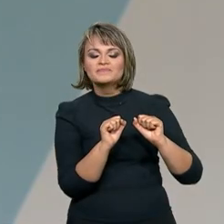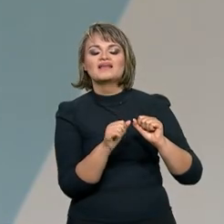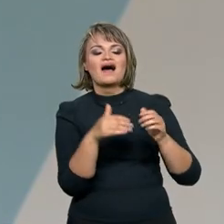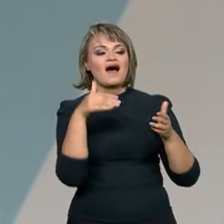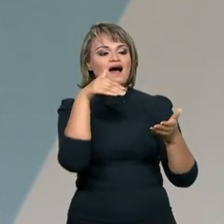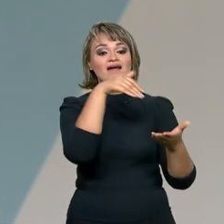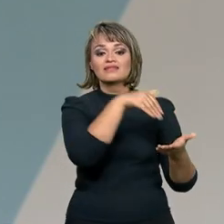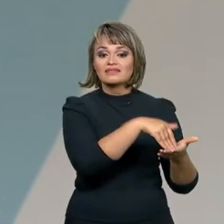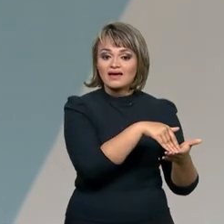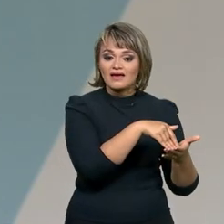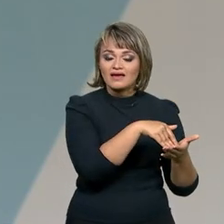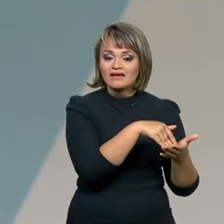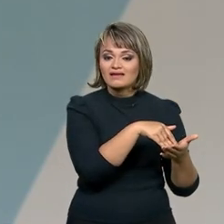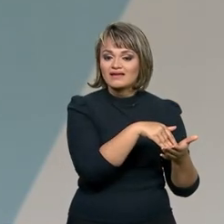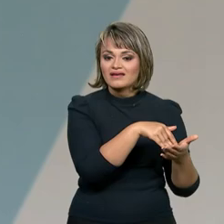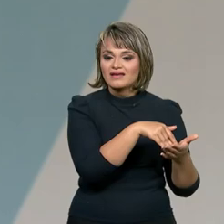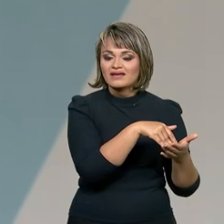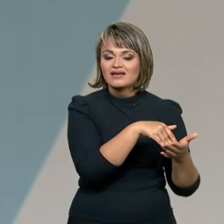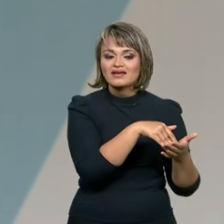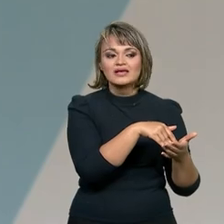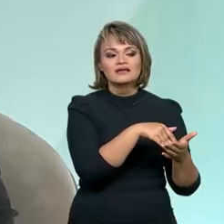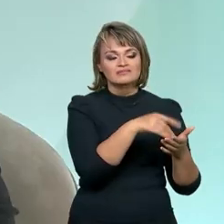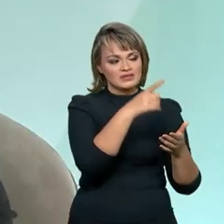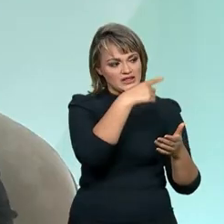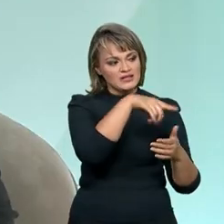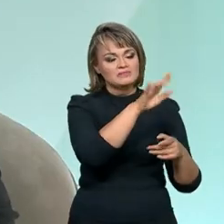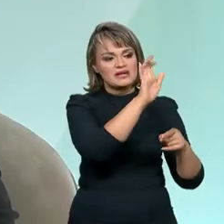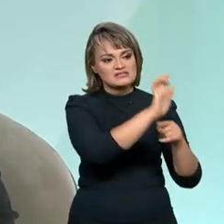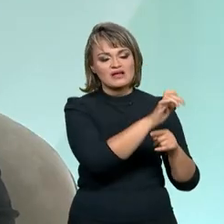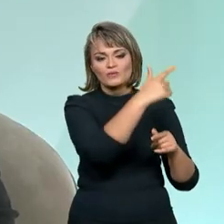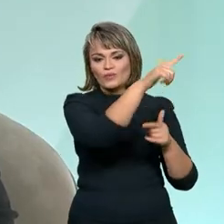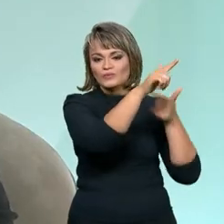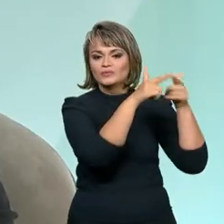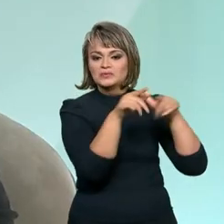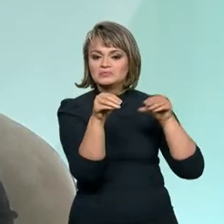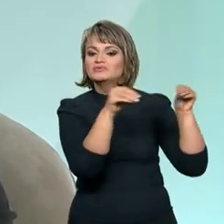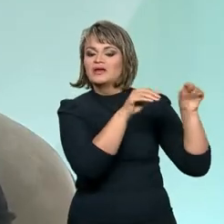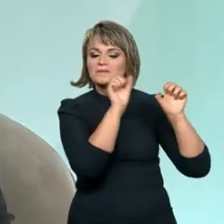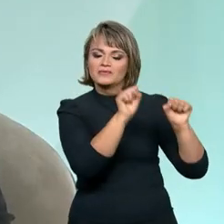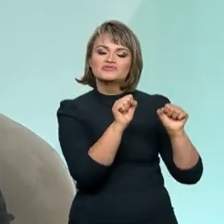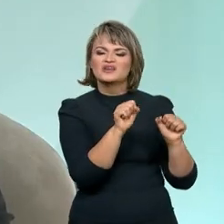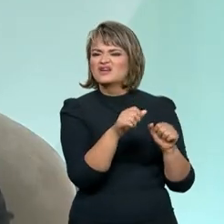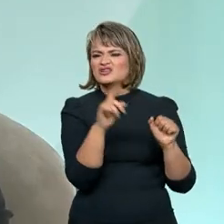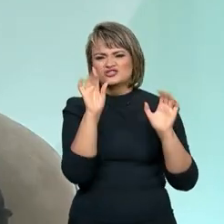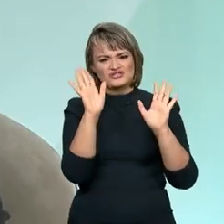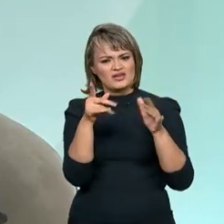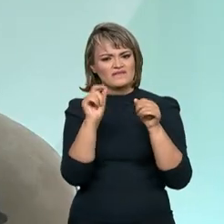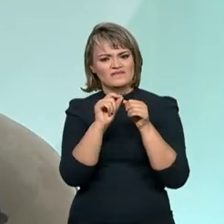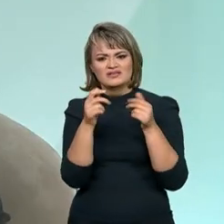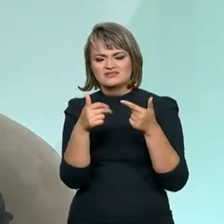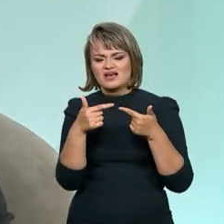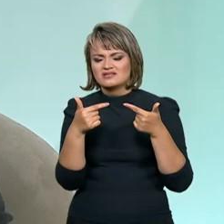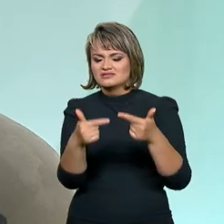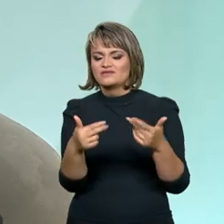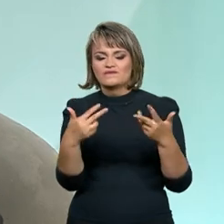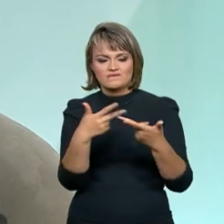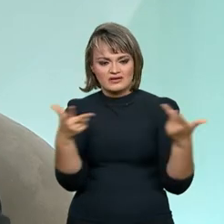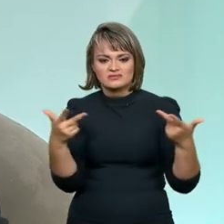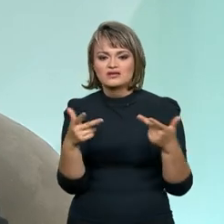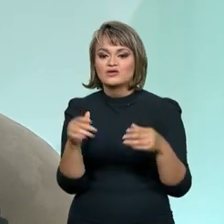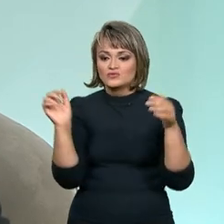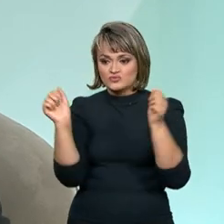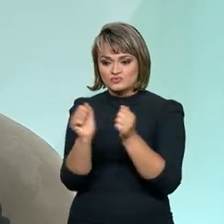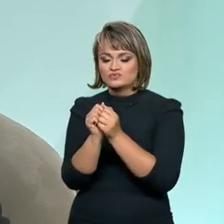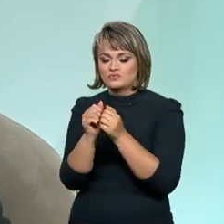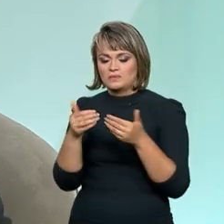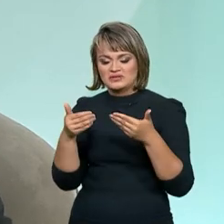até a destinação para outros estados. Nós já realizamos aí várias operações onde nós conseguimos, junto com